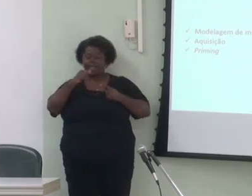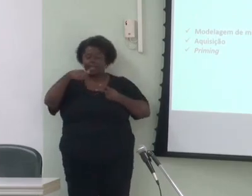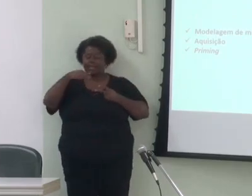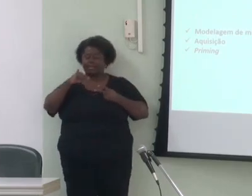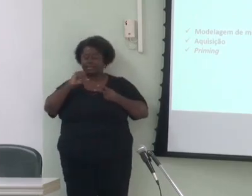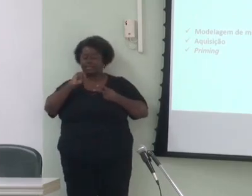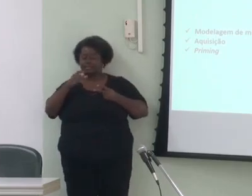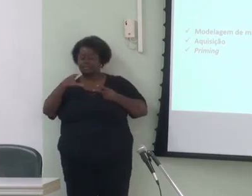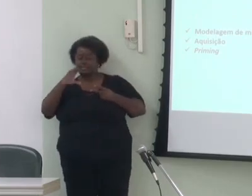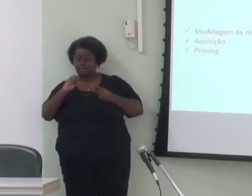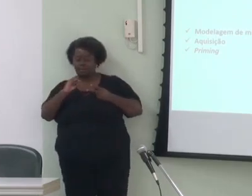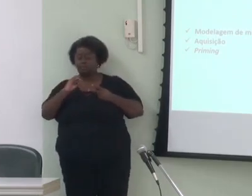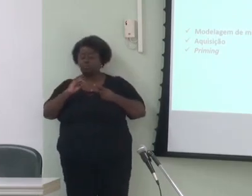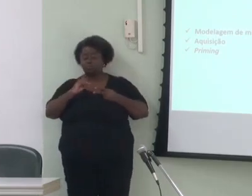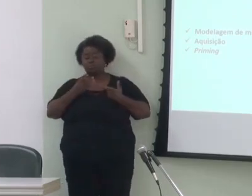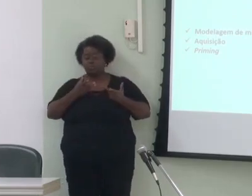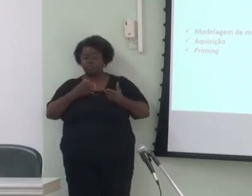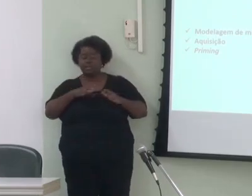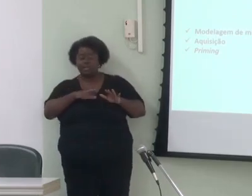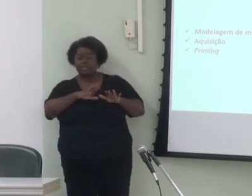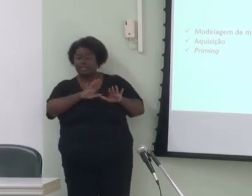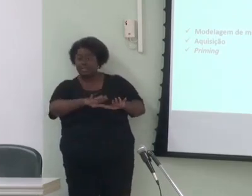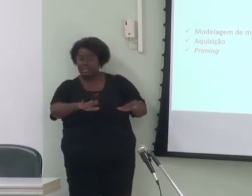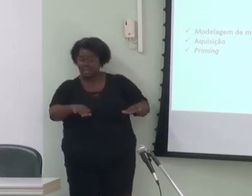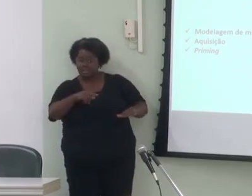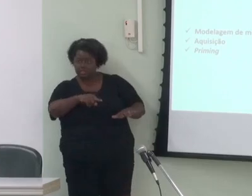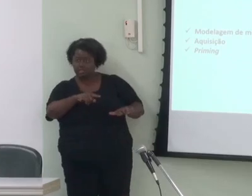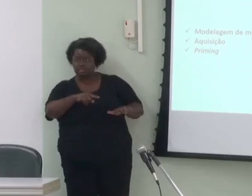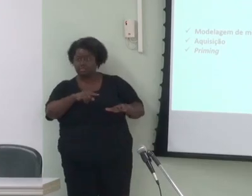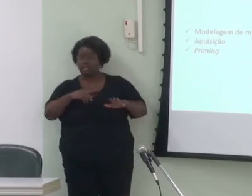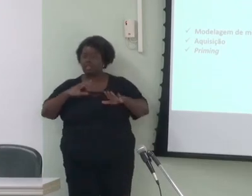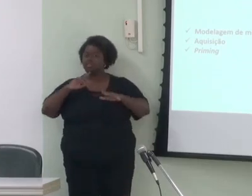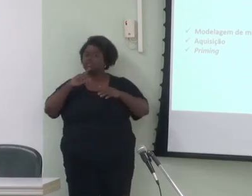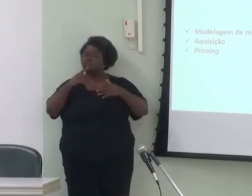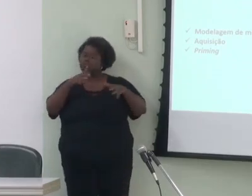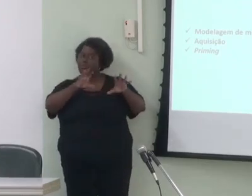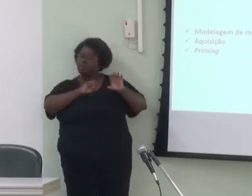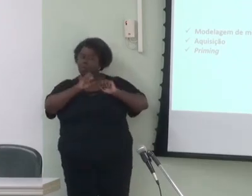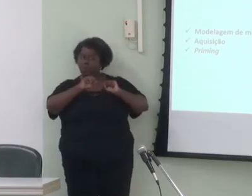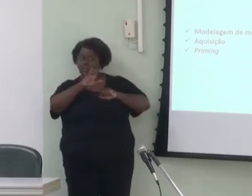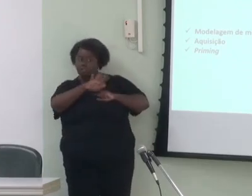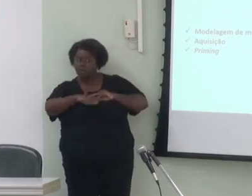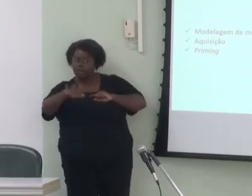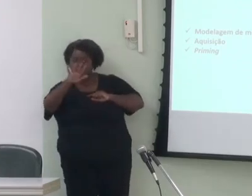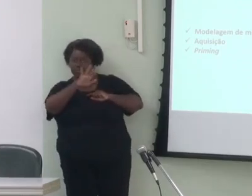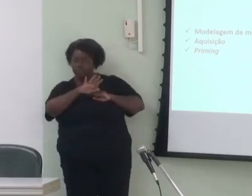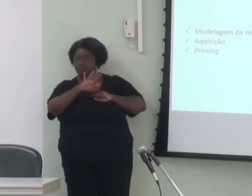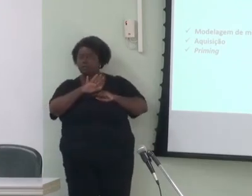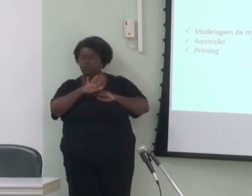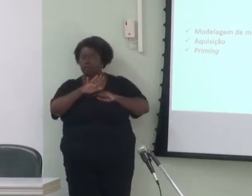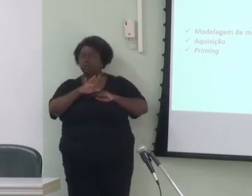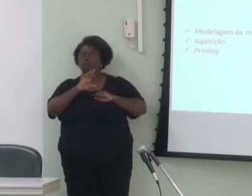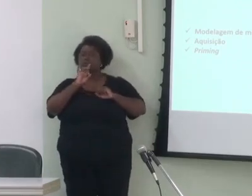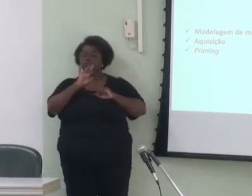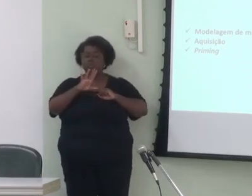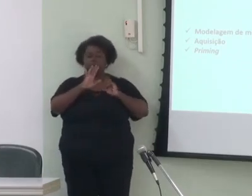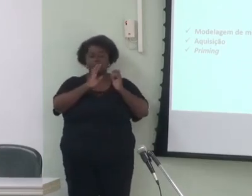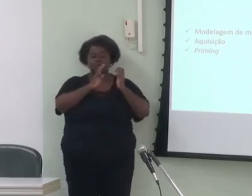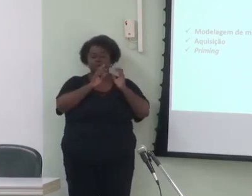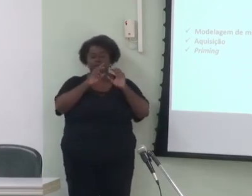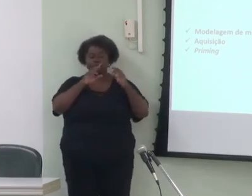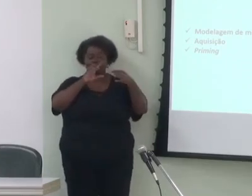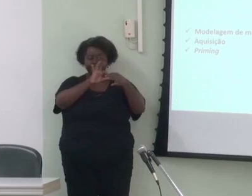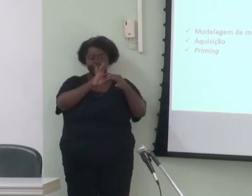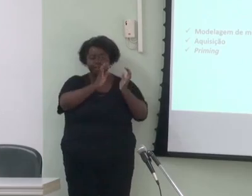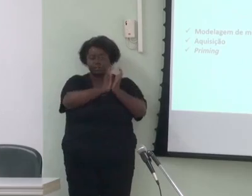de aquisição crianças generalizam não apenas padrões e irregularidades rumo a abstratização e categorização mas